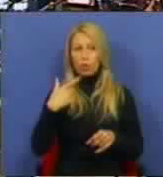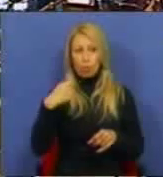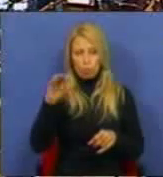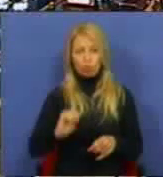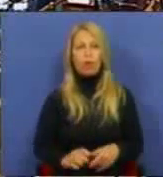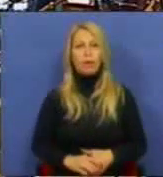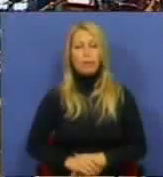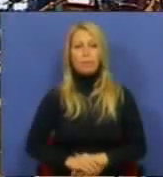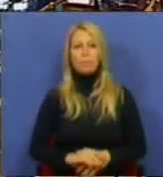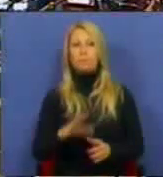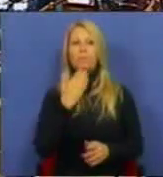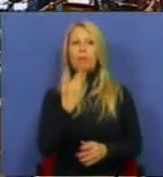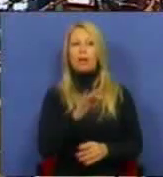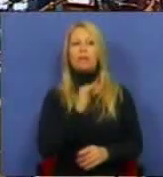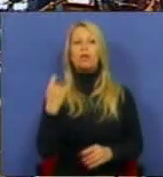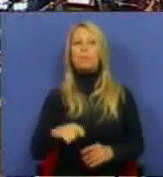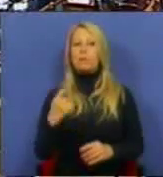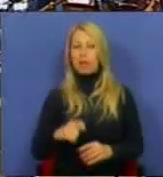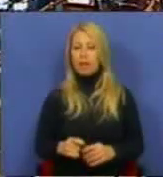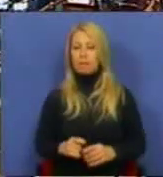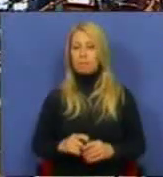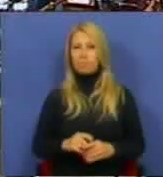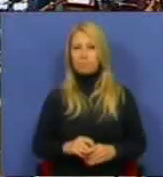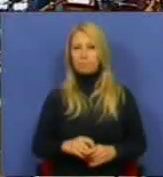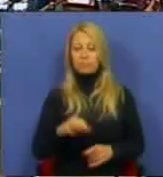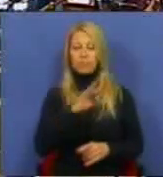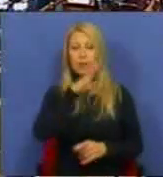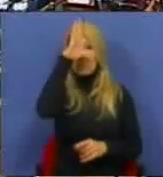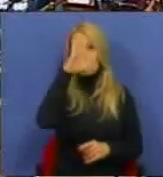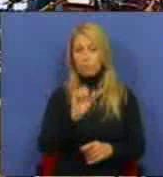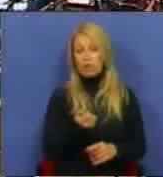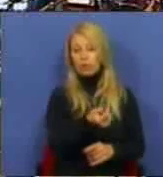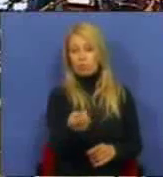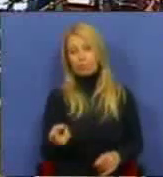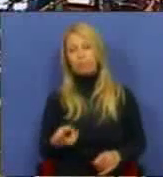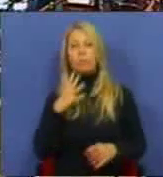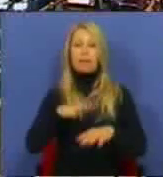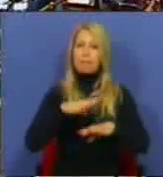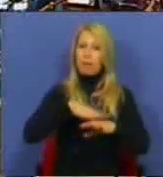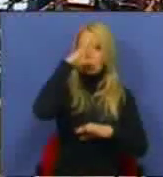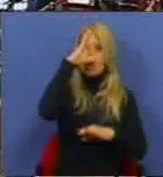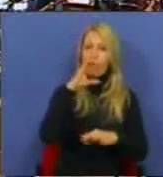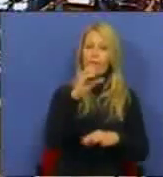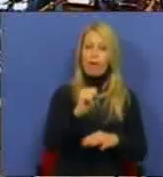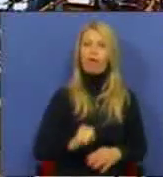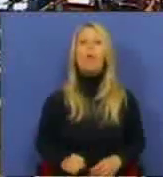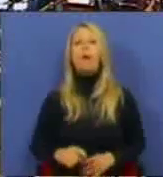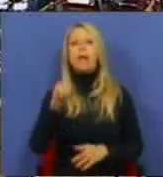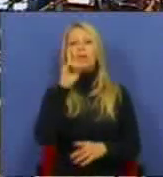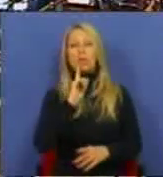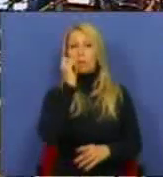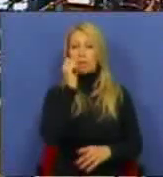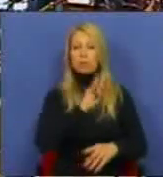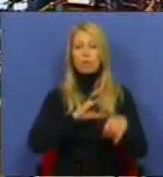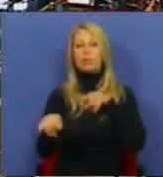Muito obrigado, Sr. Presidente, Srs. Ministros e os restantes membros do Governo, Sras. Deputadas e Srs.